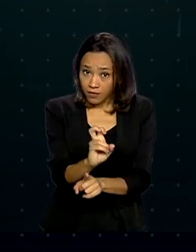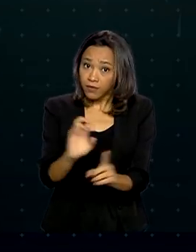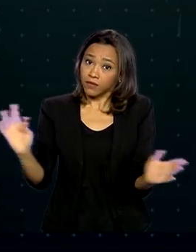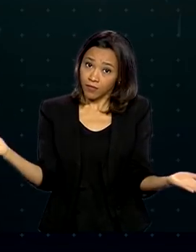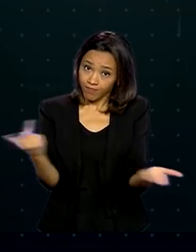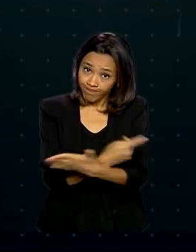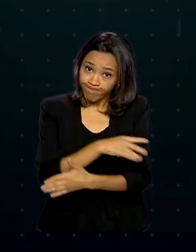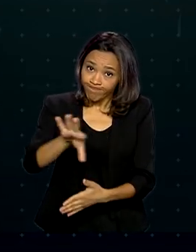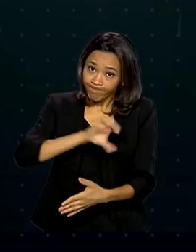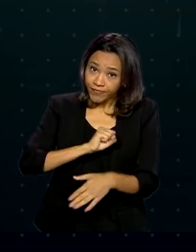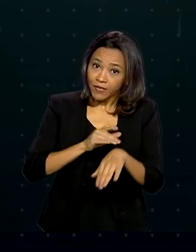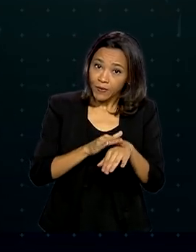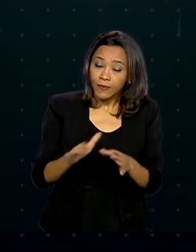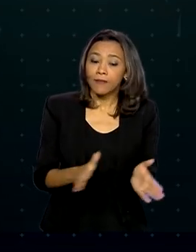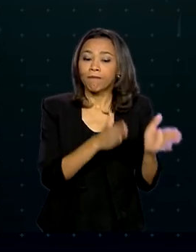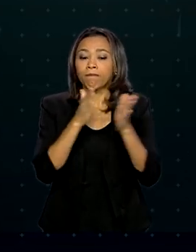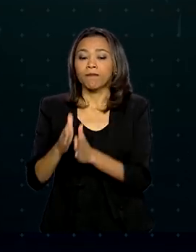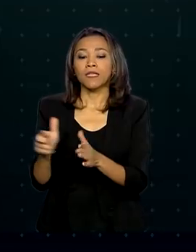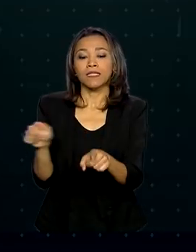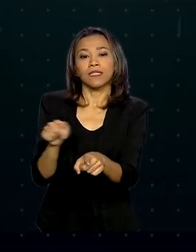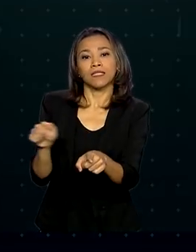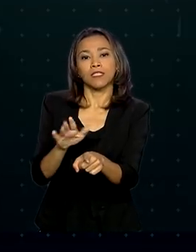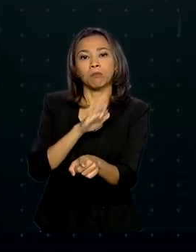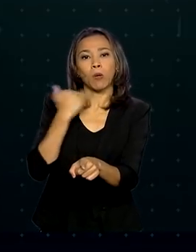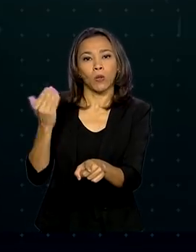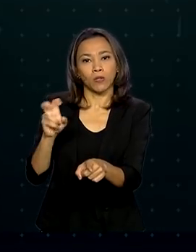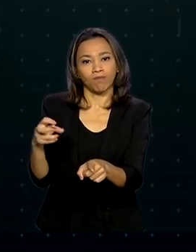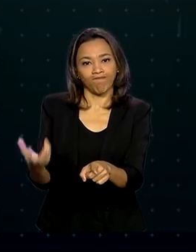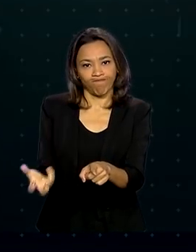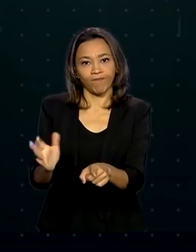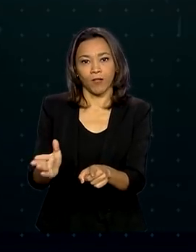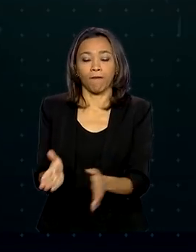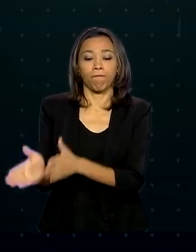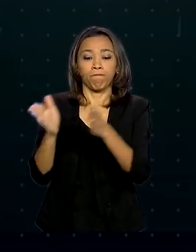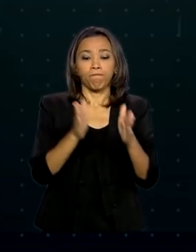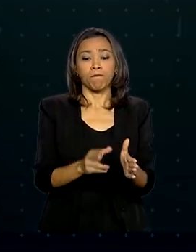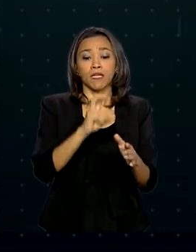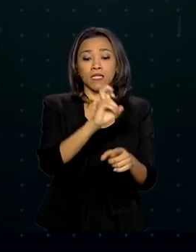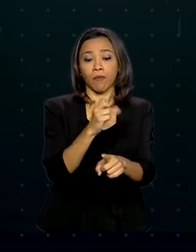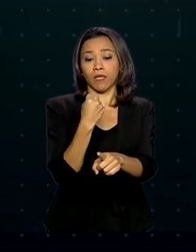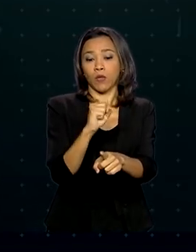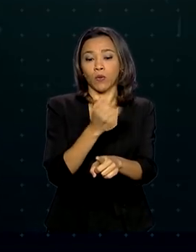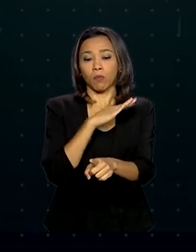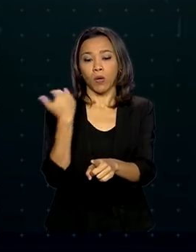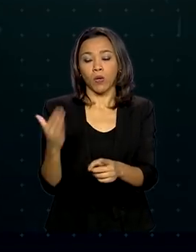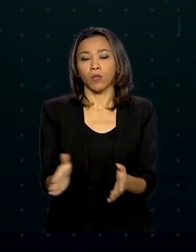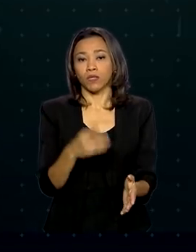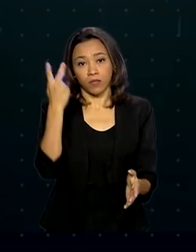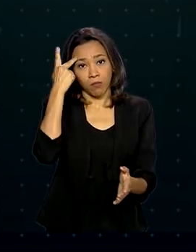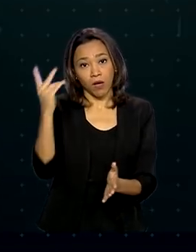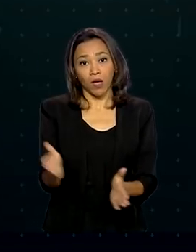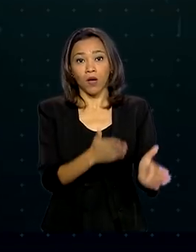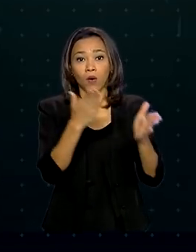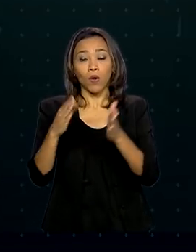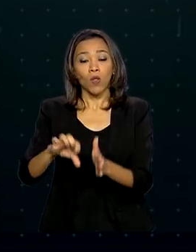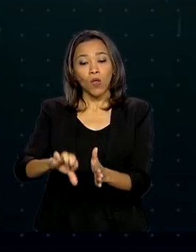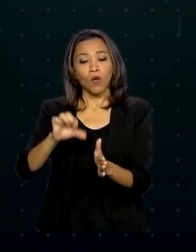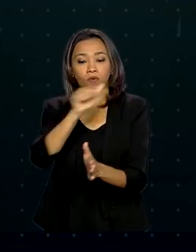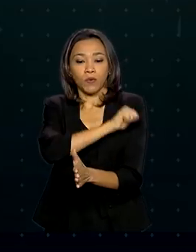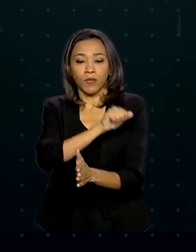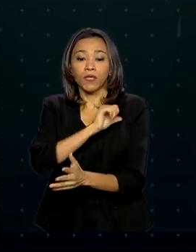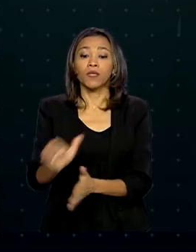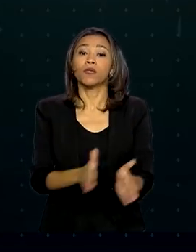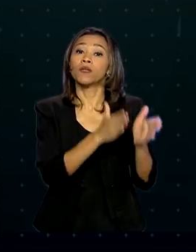doença e 77 mortes no total. Foram 58 óbitos em São Paulo, 9 no Rio de Janeiro,